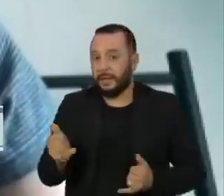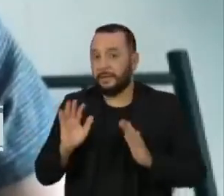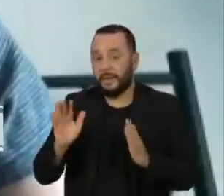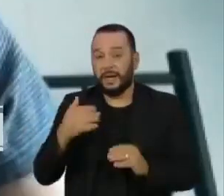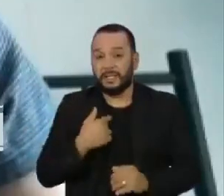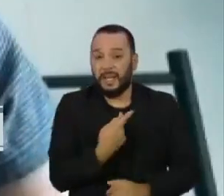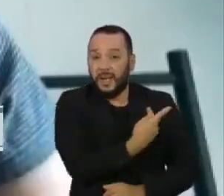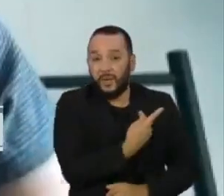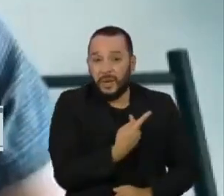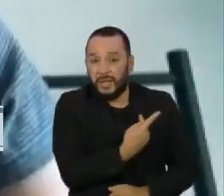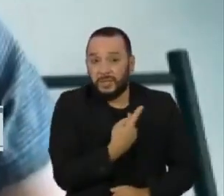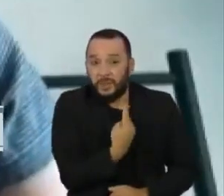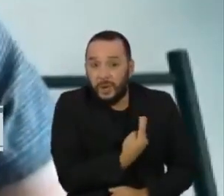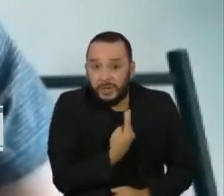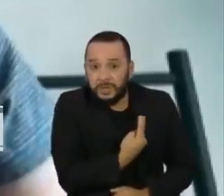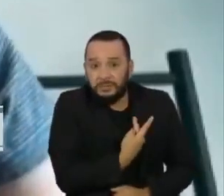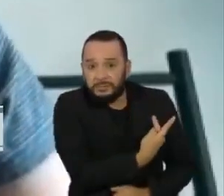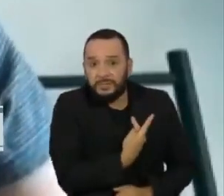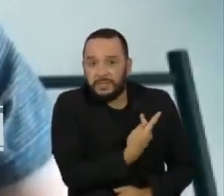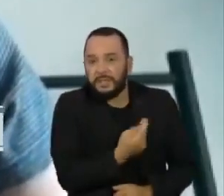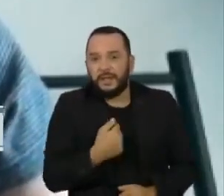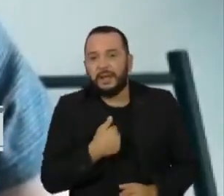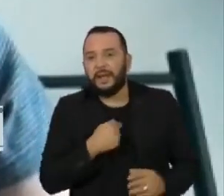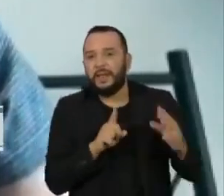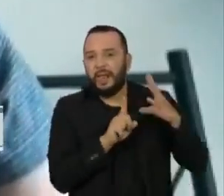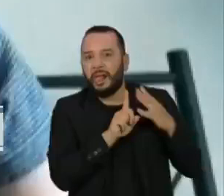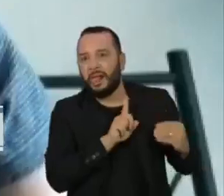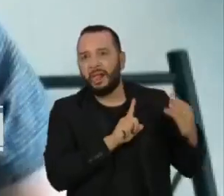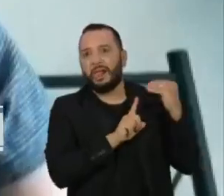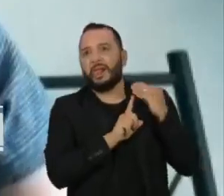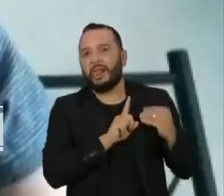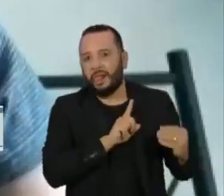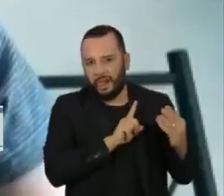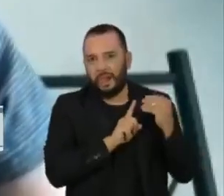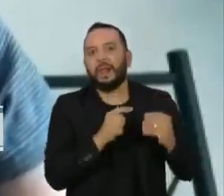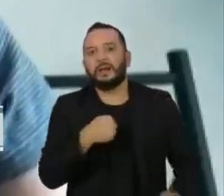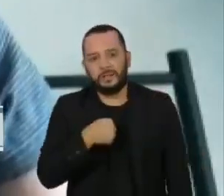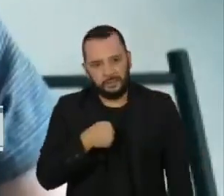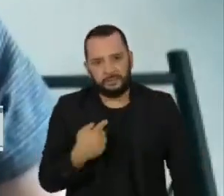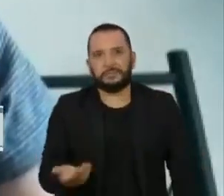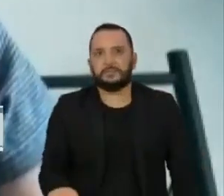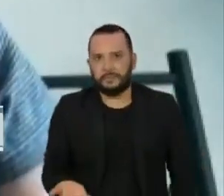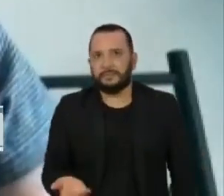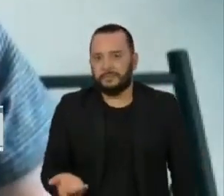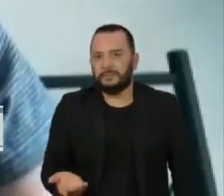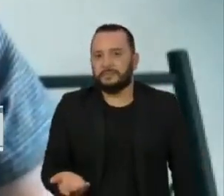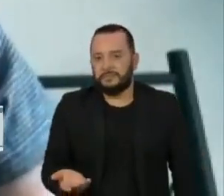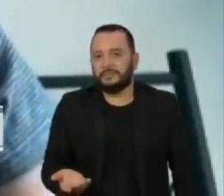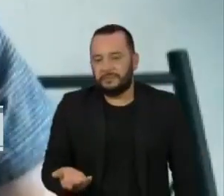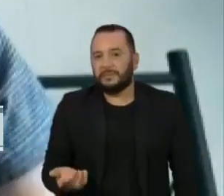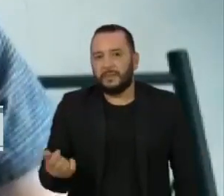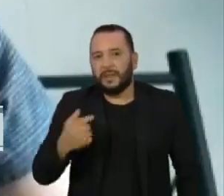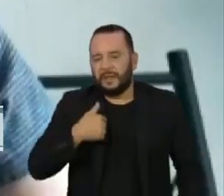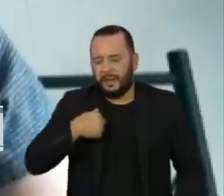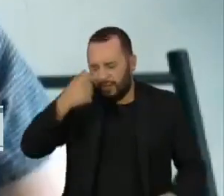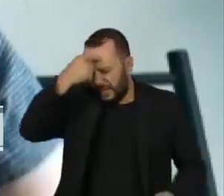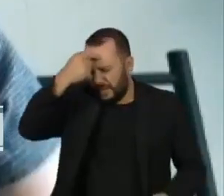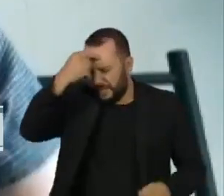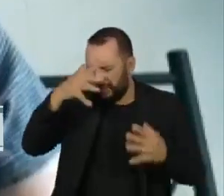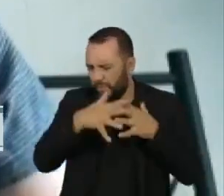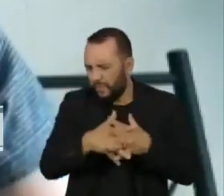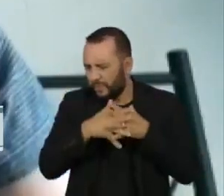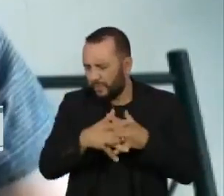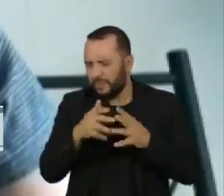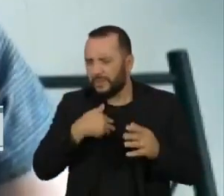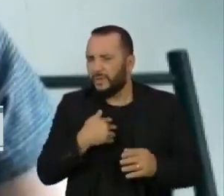sozinho, ele chegava e tinha esses ataques de abuso. Então era muito confuso na minha cabeça eu